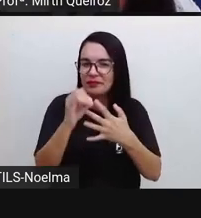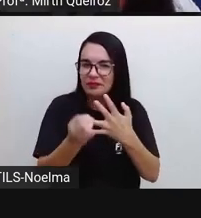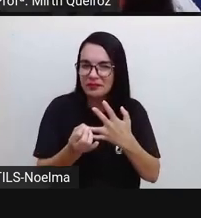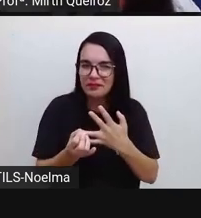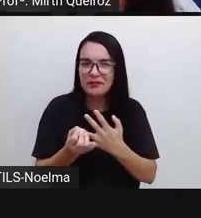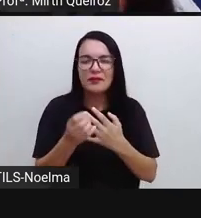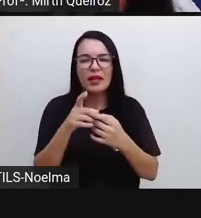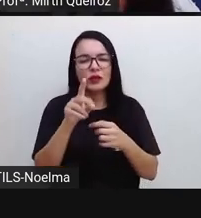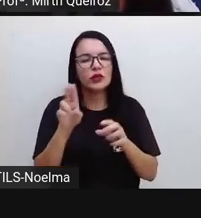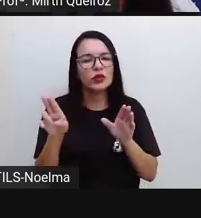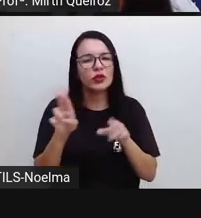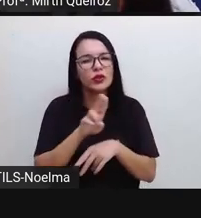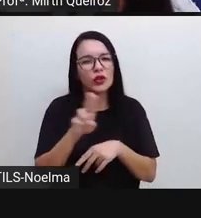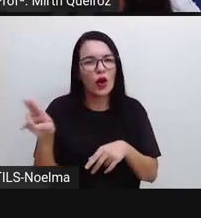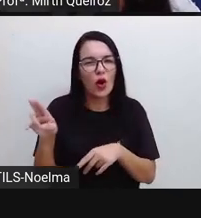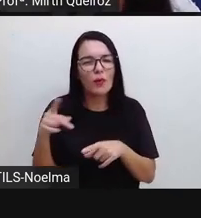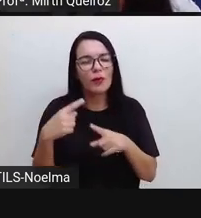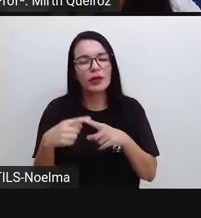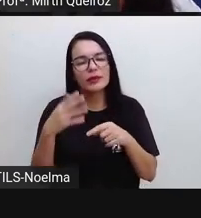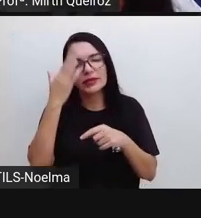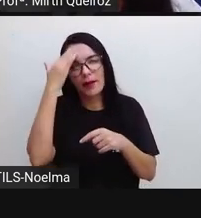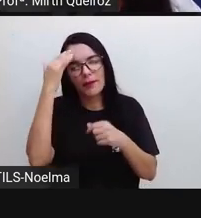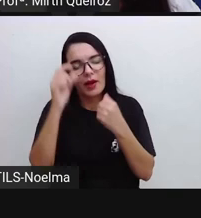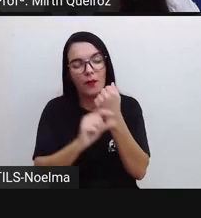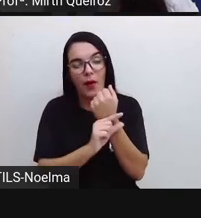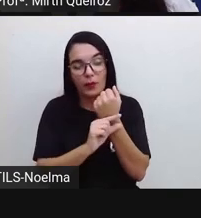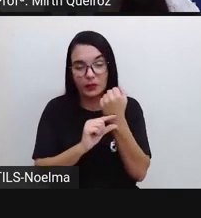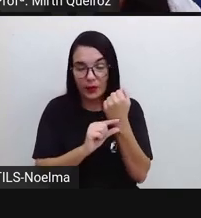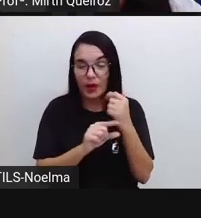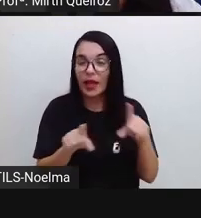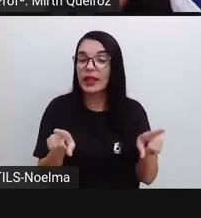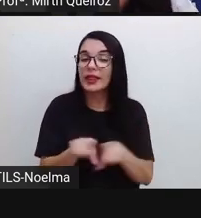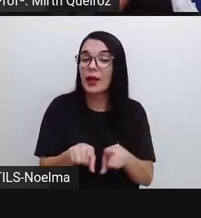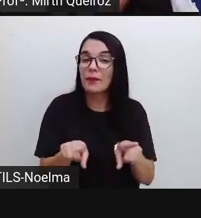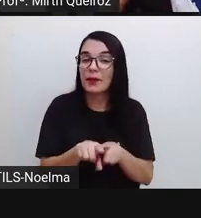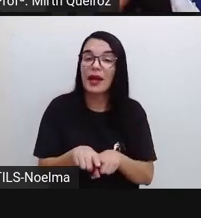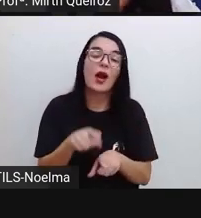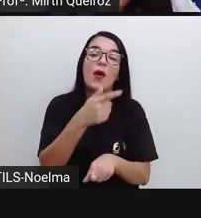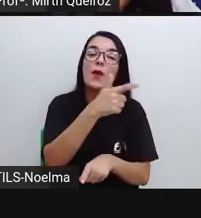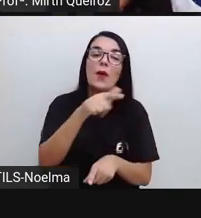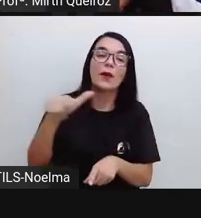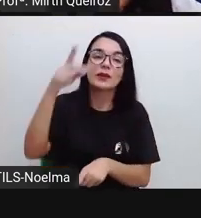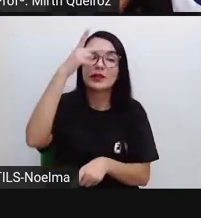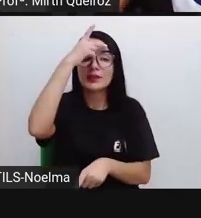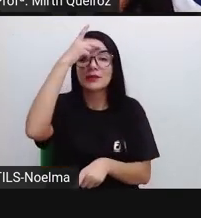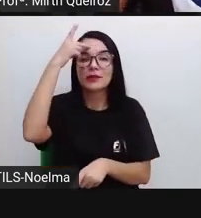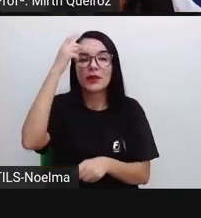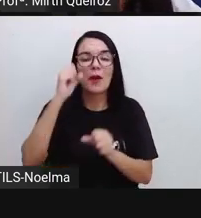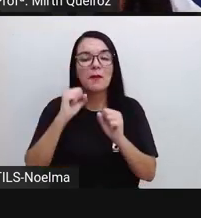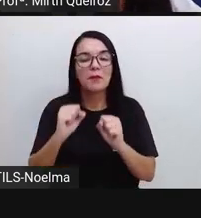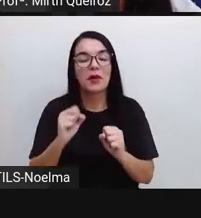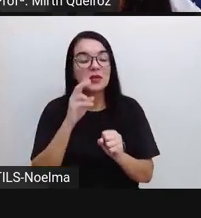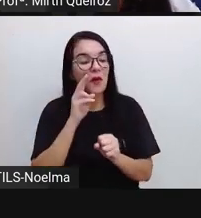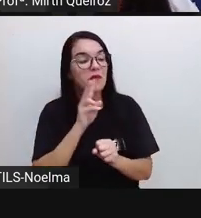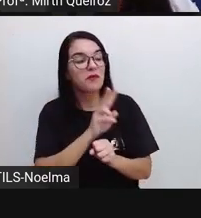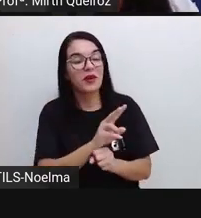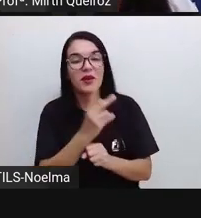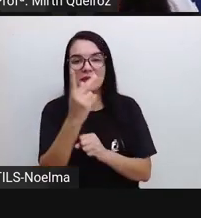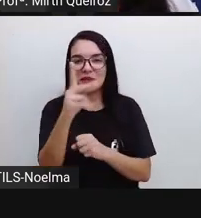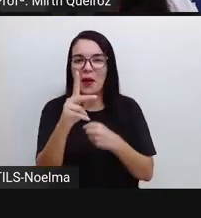né? Para a gente saber quem é o autor e para que a gente, assim como outras pessoas também, possam apreciar o seu